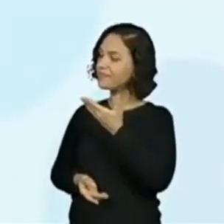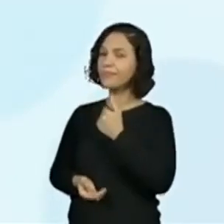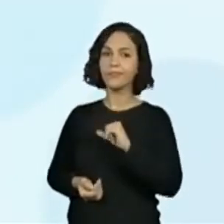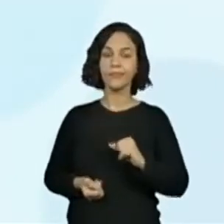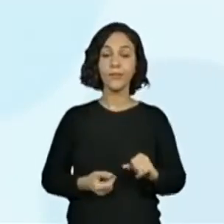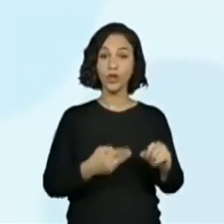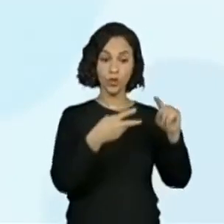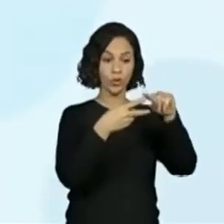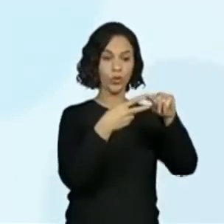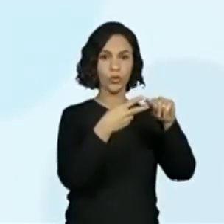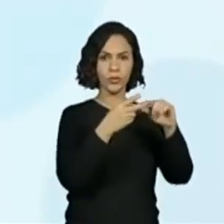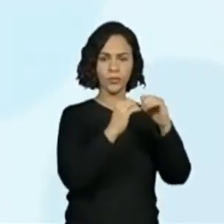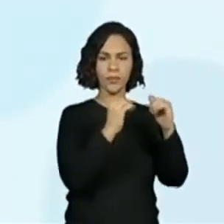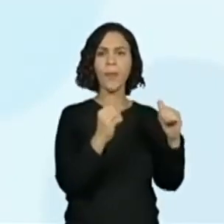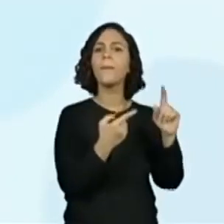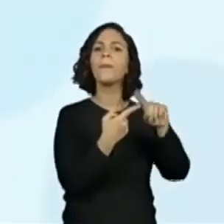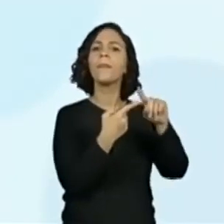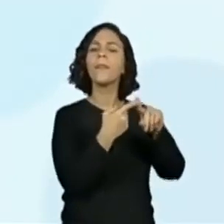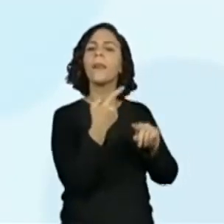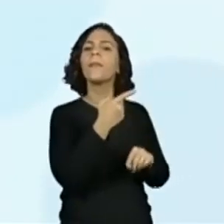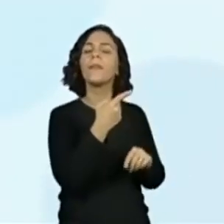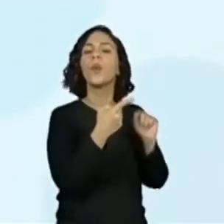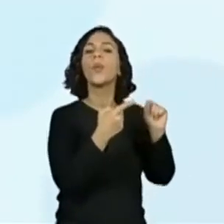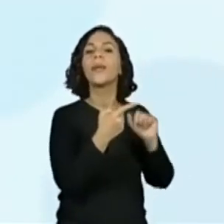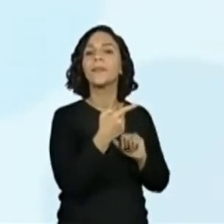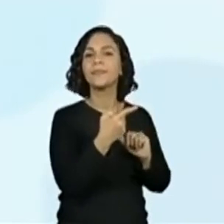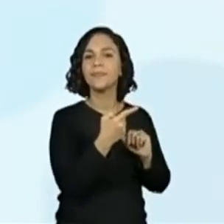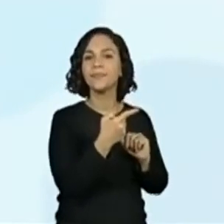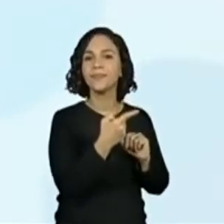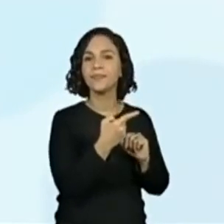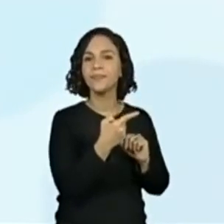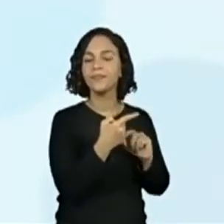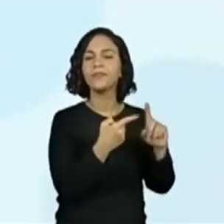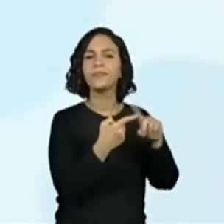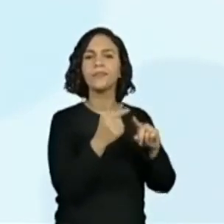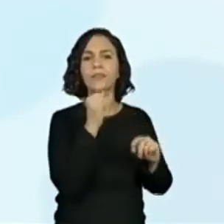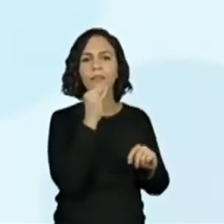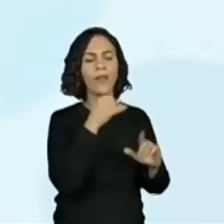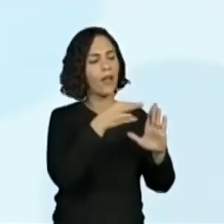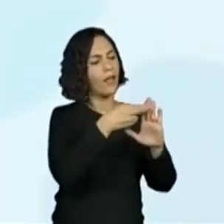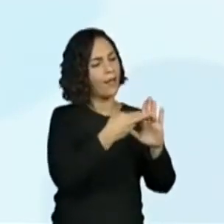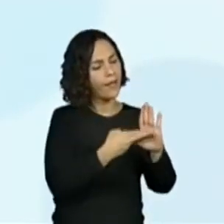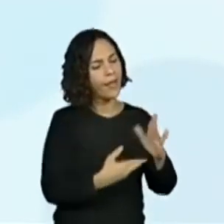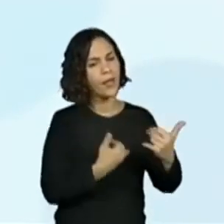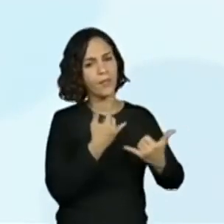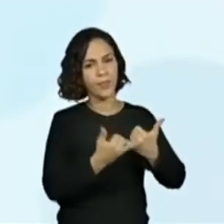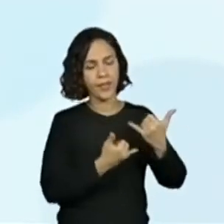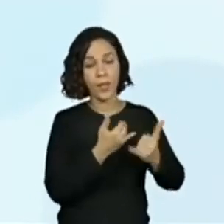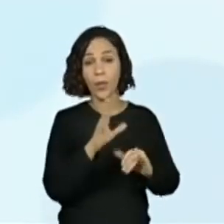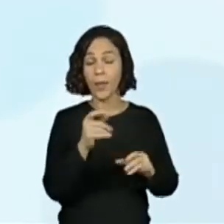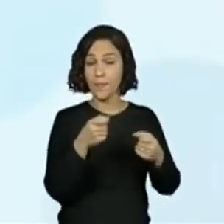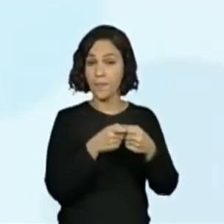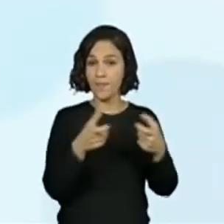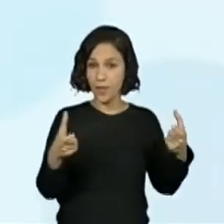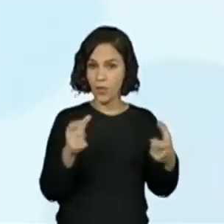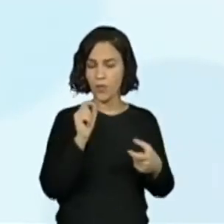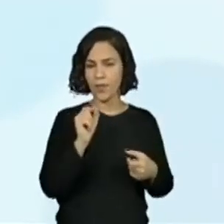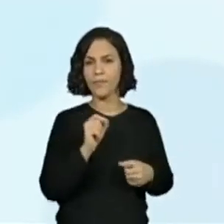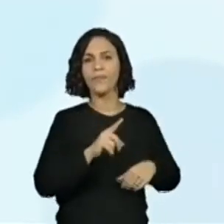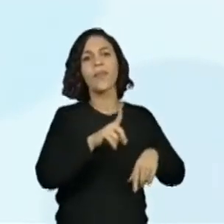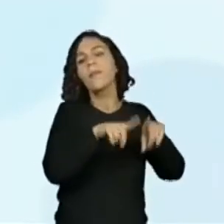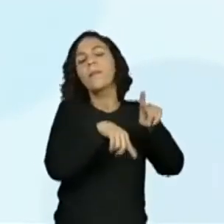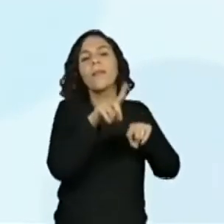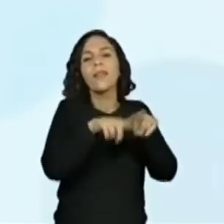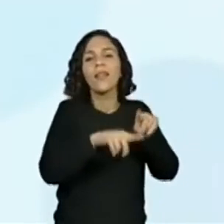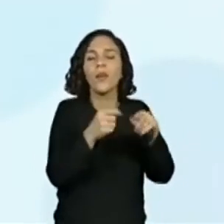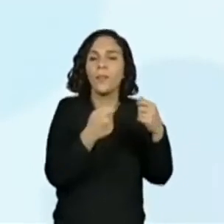em duas partes. Qual é a primeira parte de um texto de regras de brincadeira? Normalmente, a gente tem lá o material,